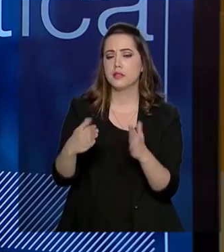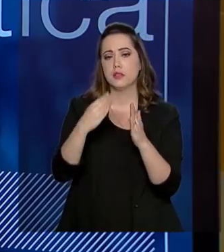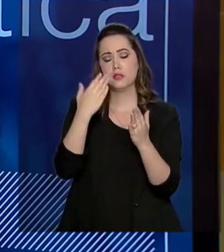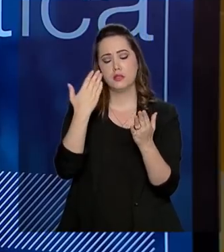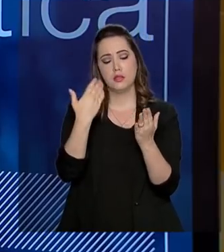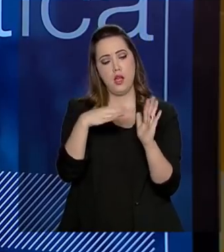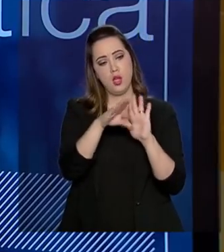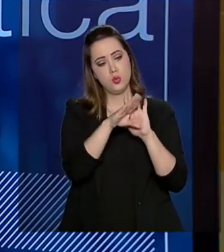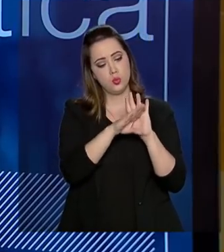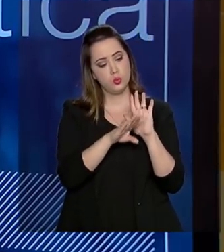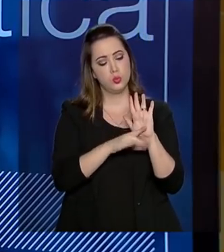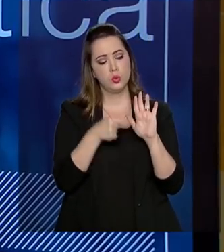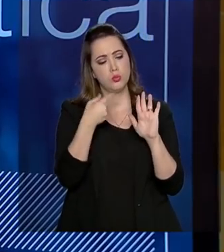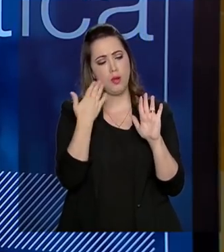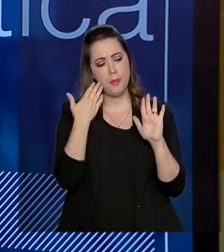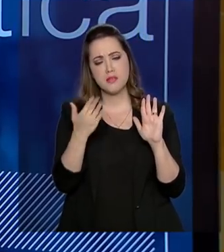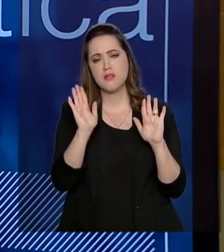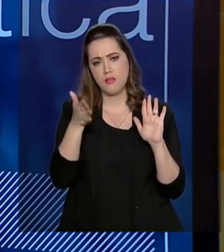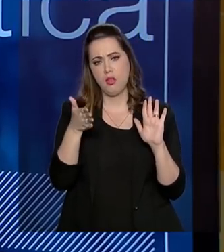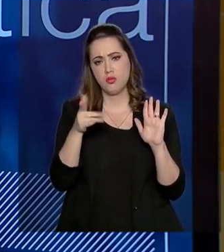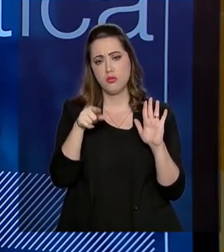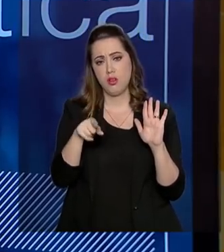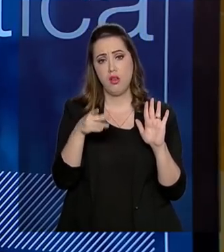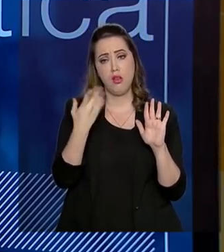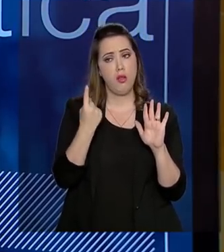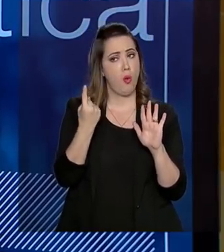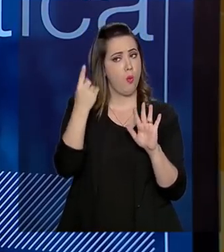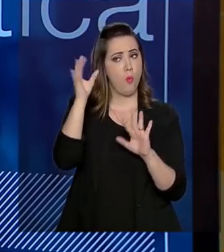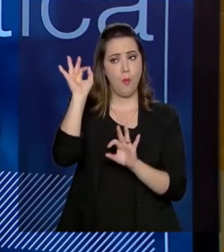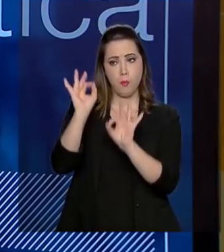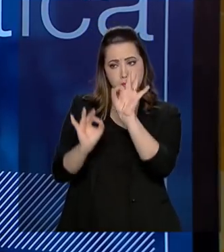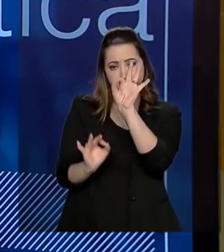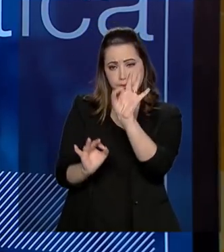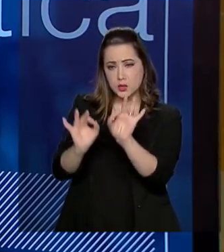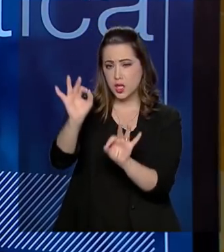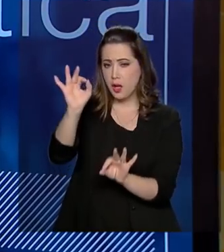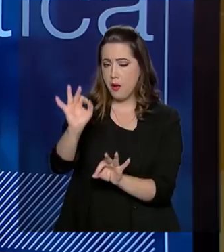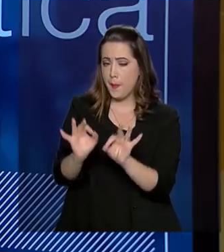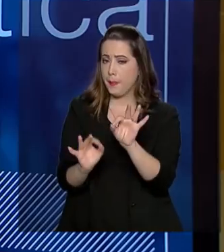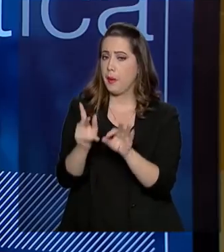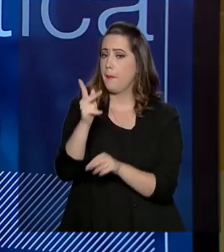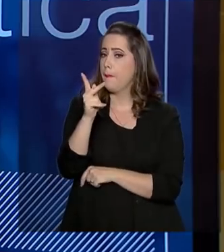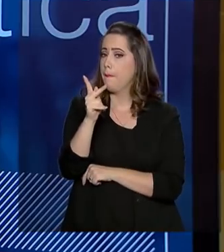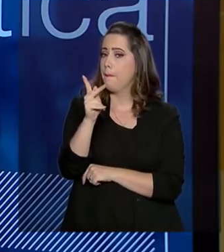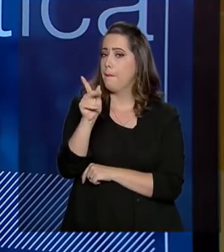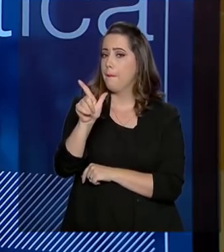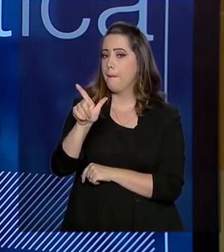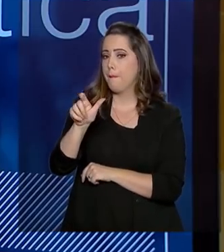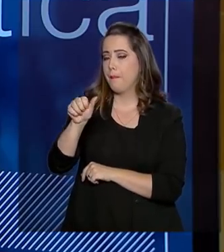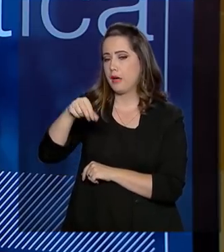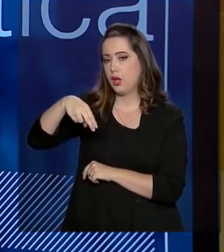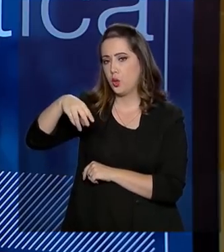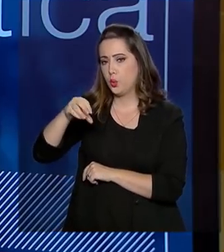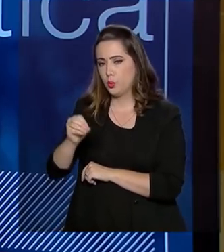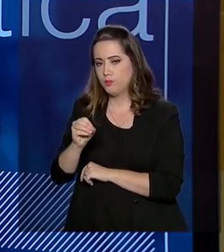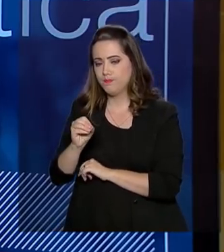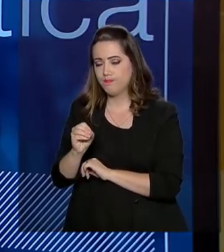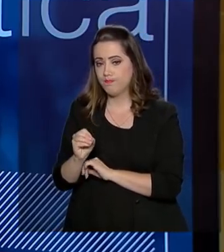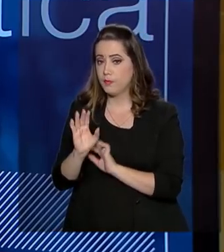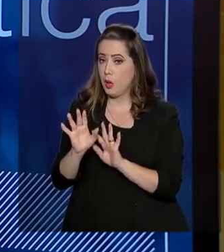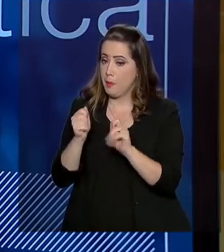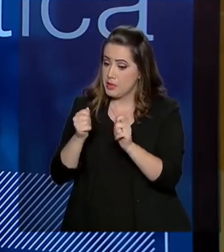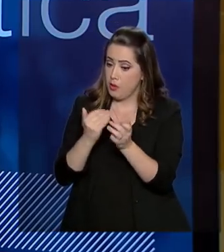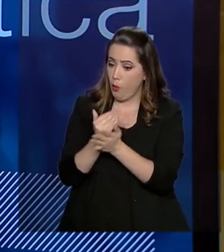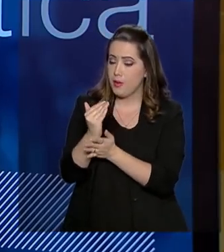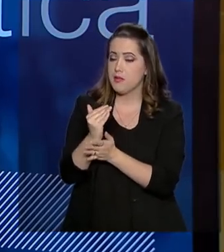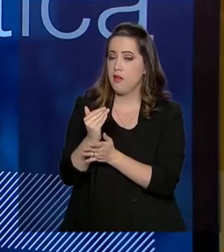andamento, e os que já estão prontos. Os que fizeram é um plano que agora vai precisar ser implementado. Então, o primeiro passo está dado. Isso é